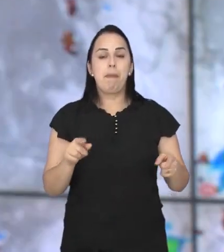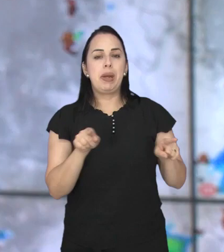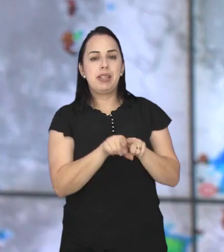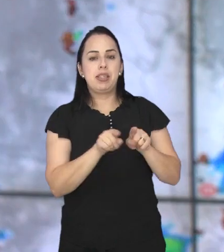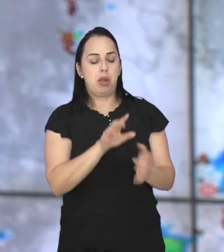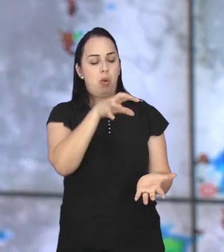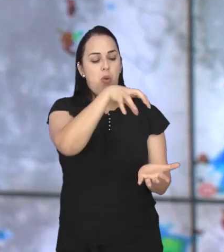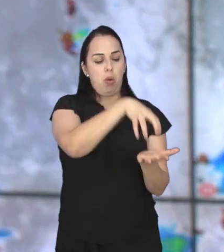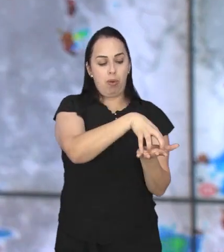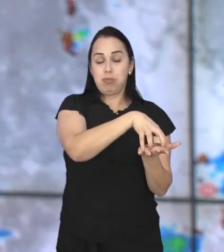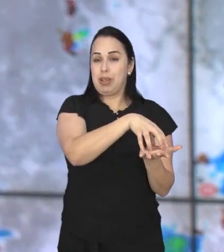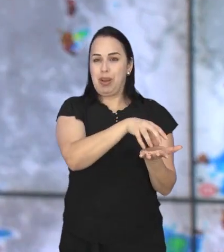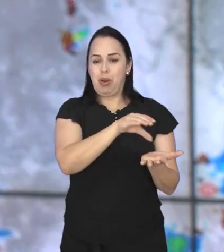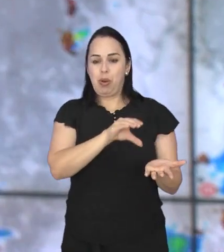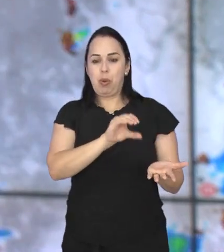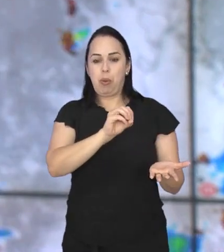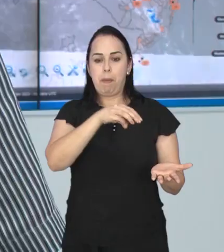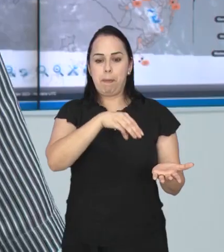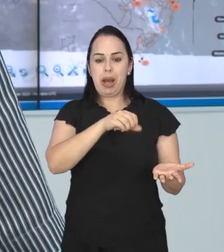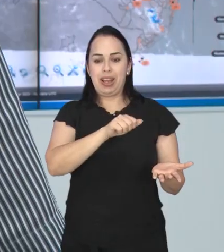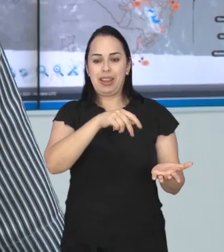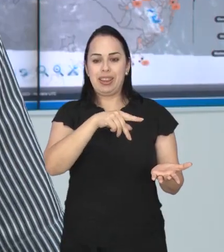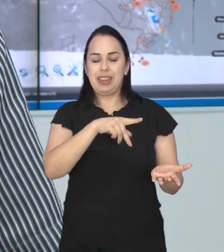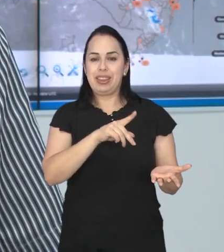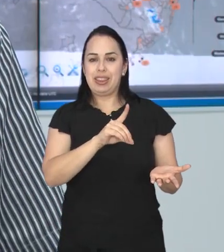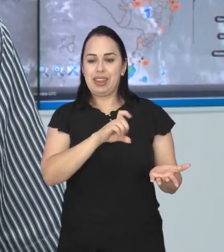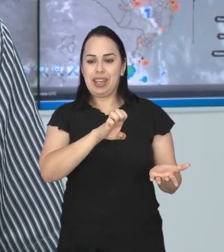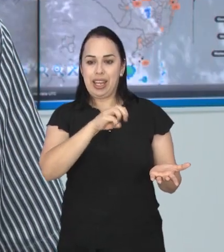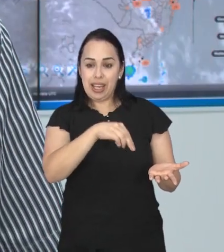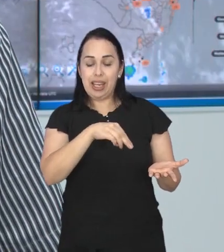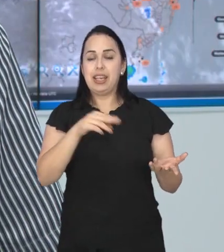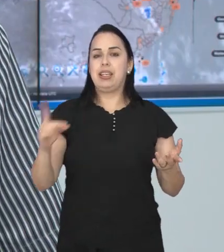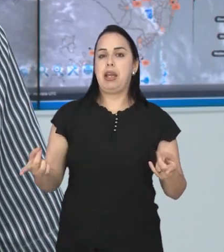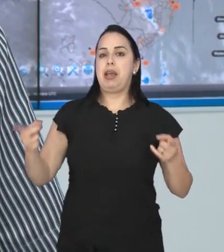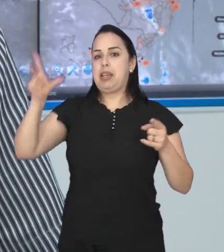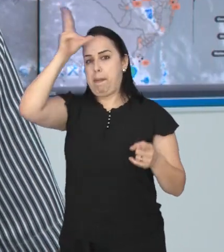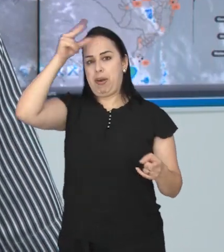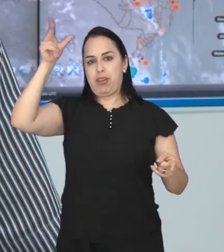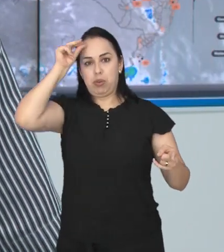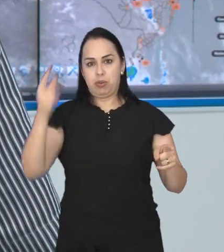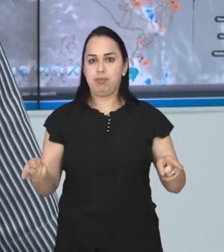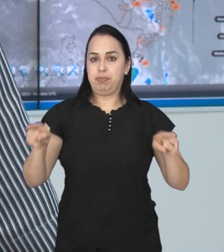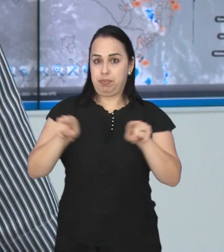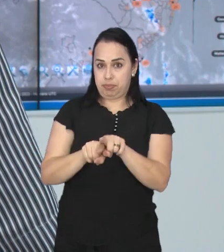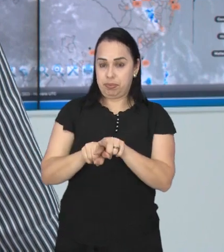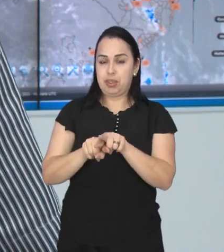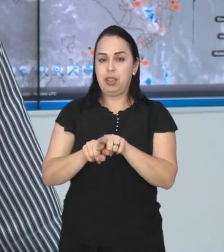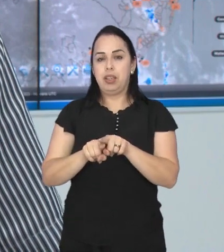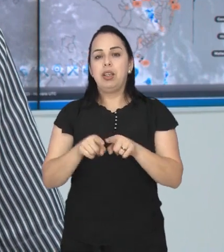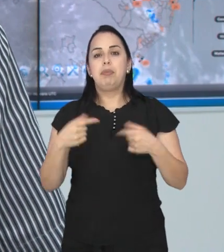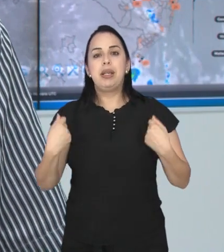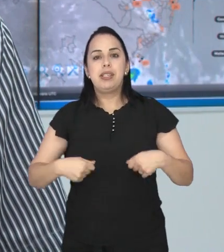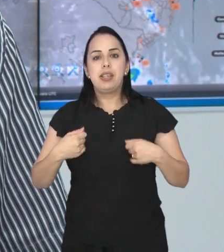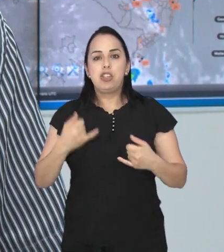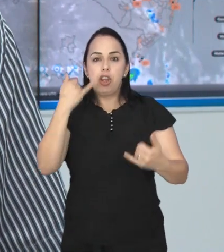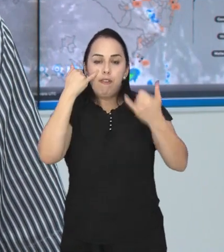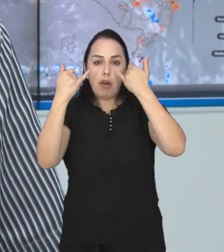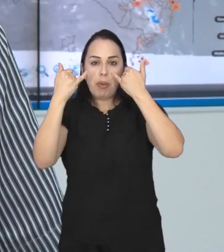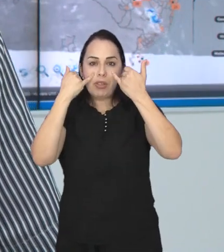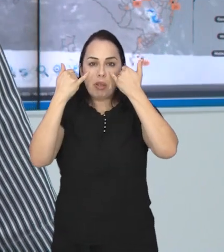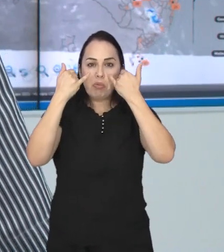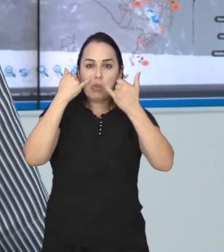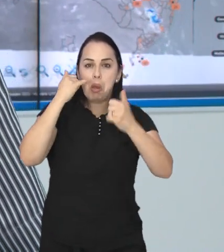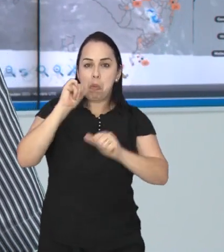prefeitura e capacite os servidores. Há uma proposição agora de atualização